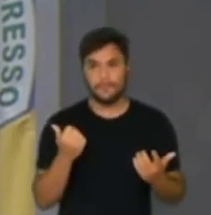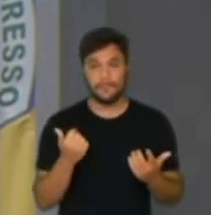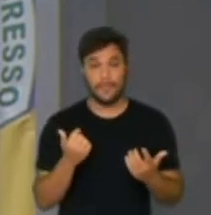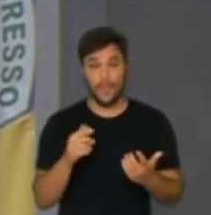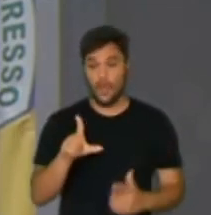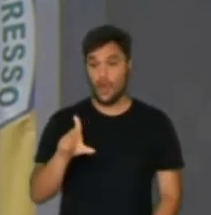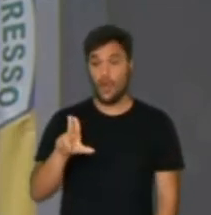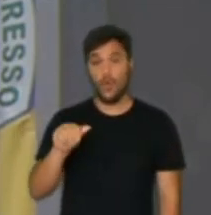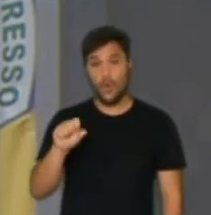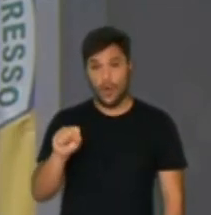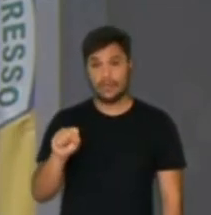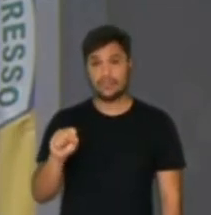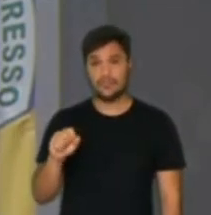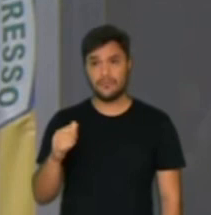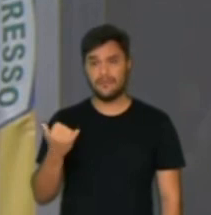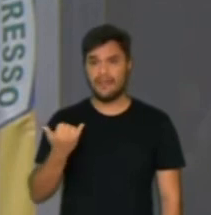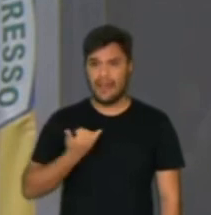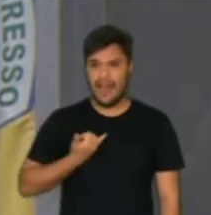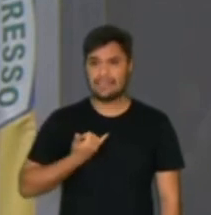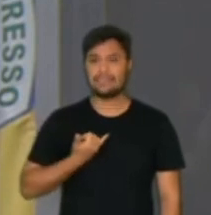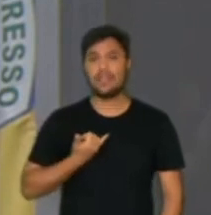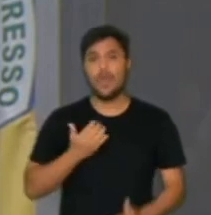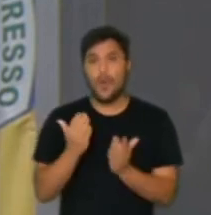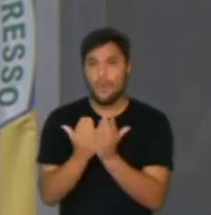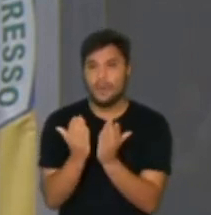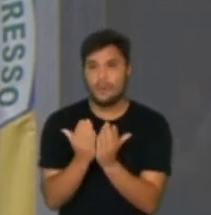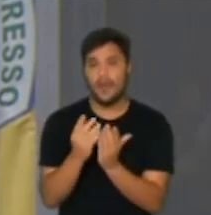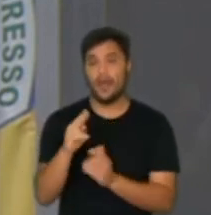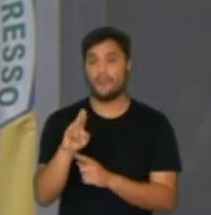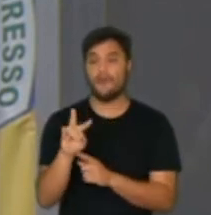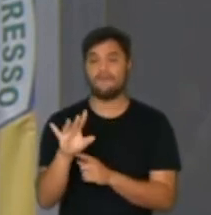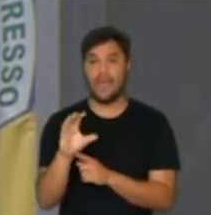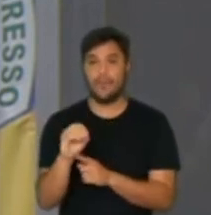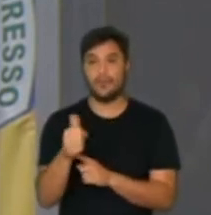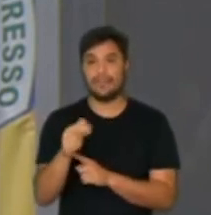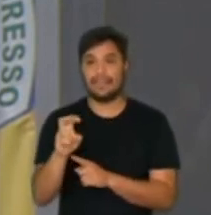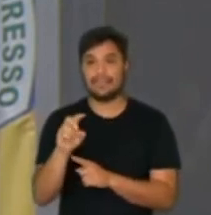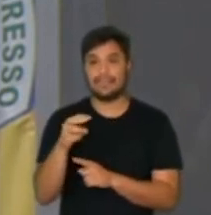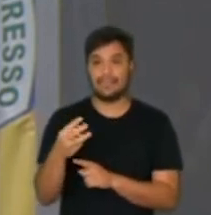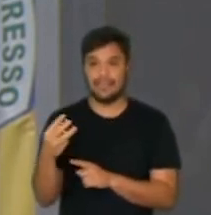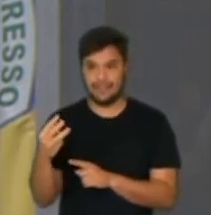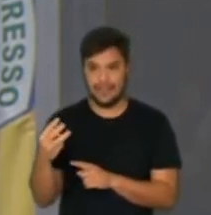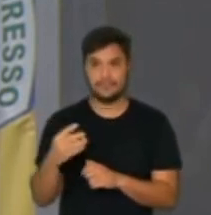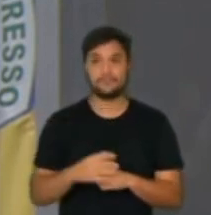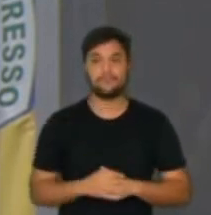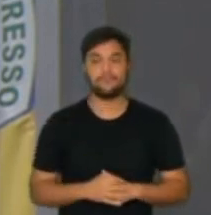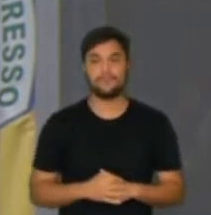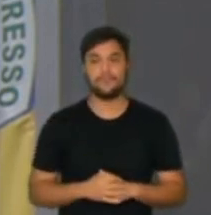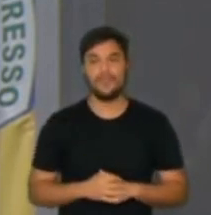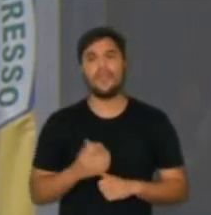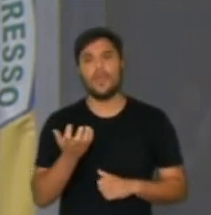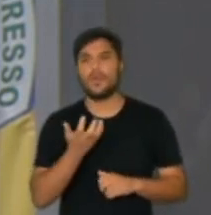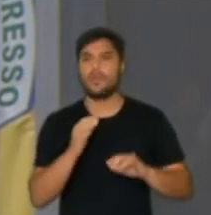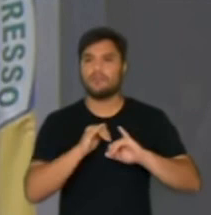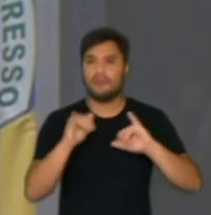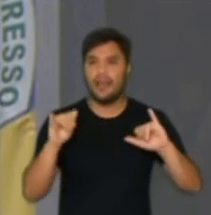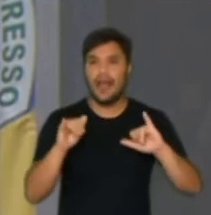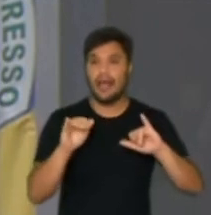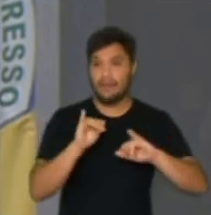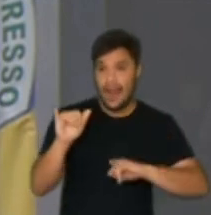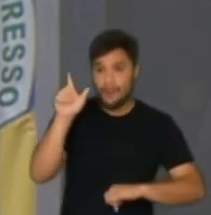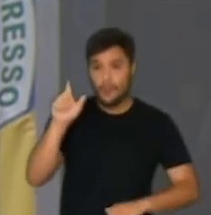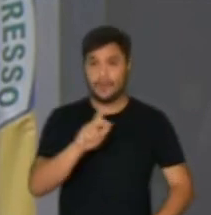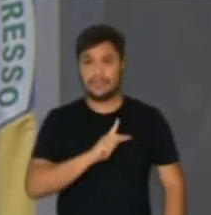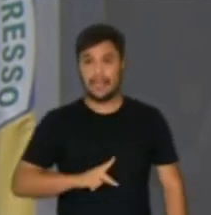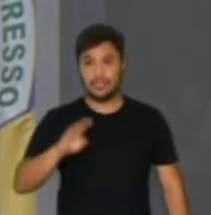Lucas me dissesse uma passagem bíblica, provérbios, 1533, e queria dizer isso para o presidente da República,